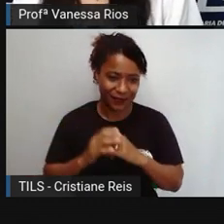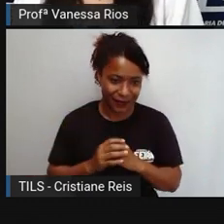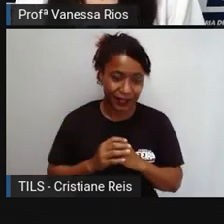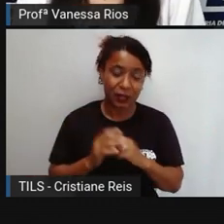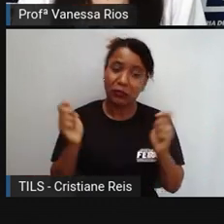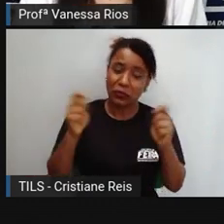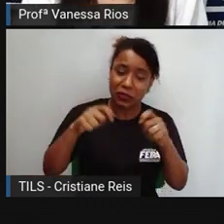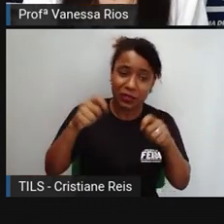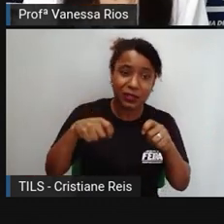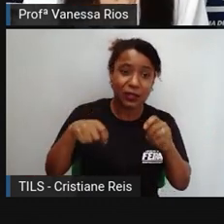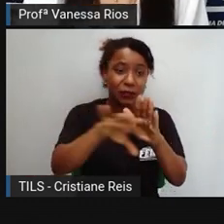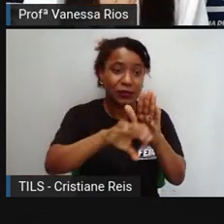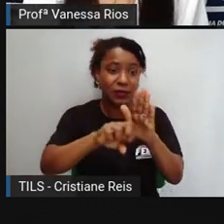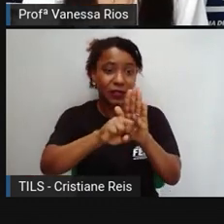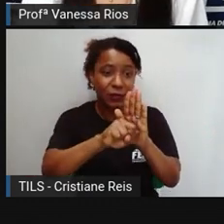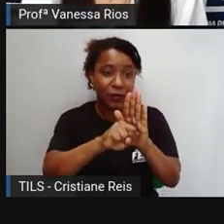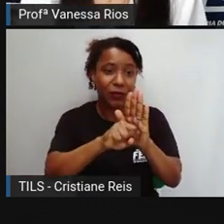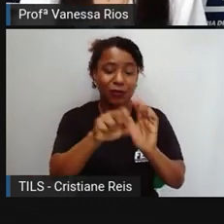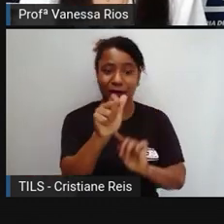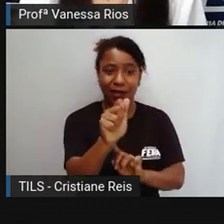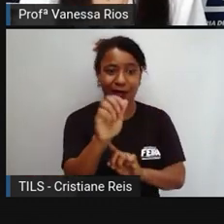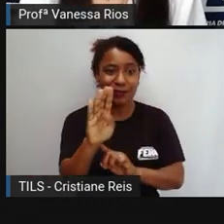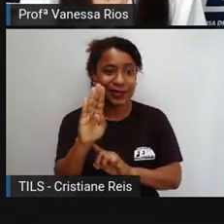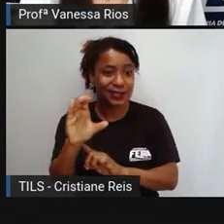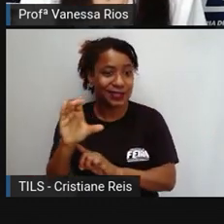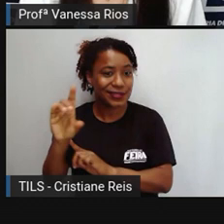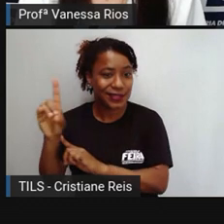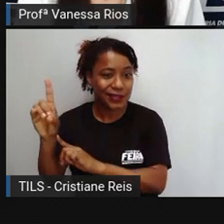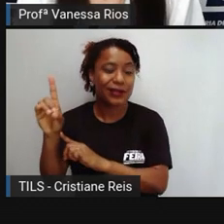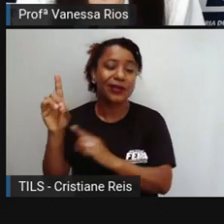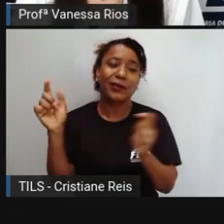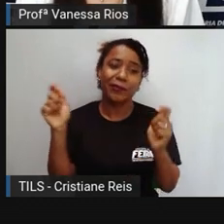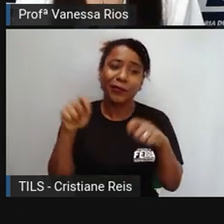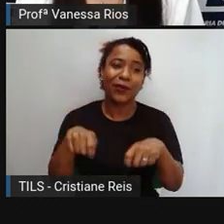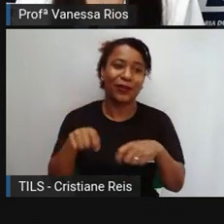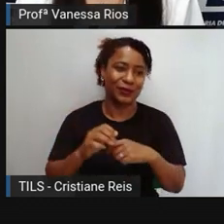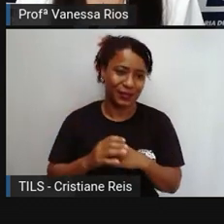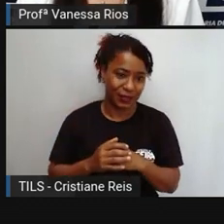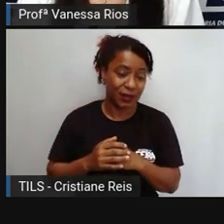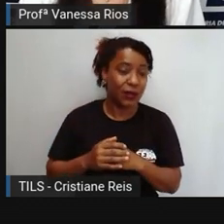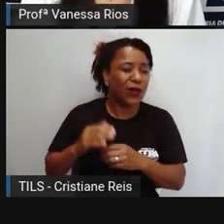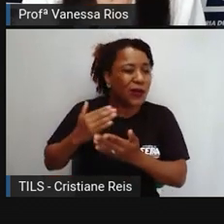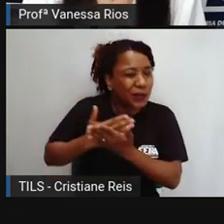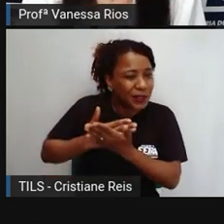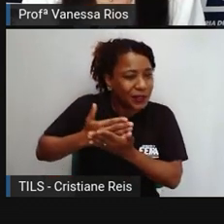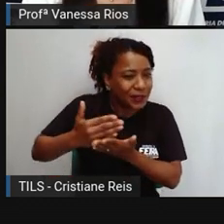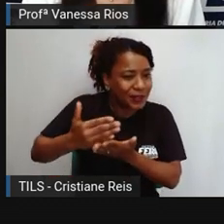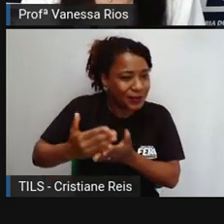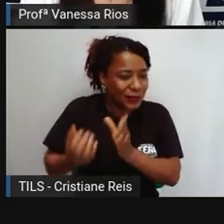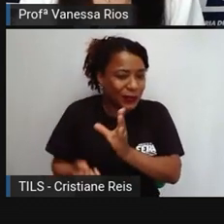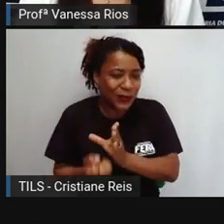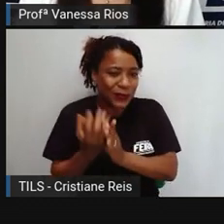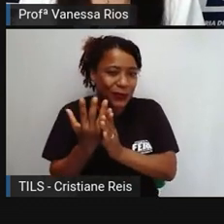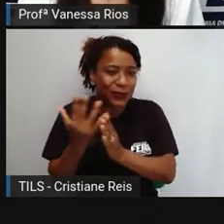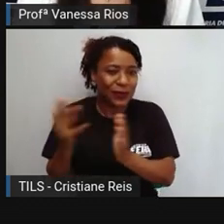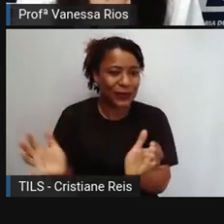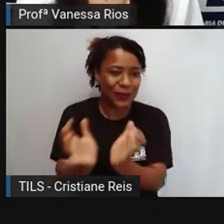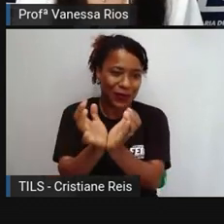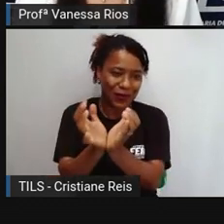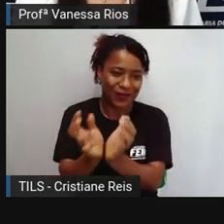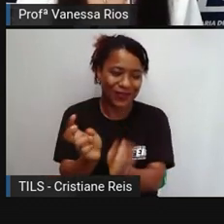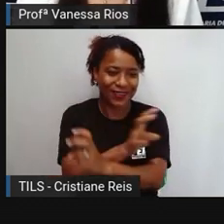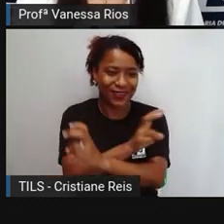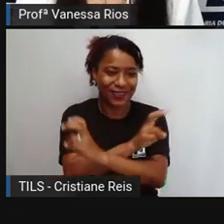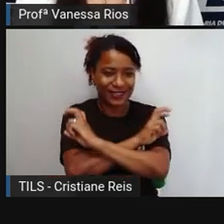alfabeto ou o que seria aí os primeiros processos de escrita dentro aí dos povos astecas.